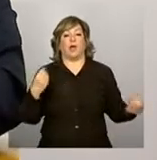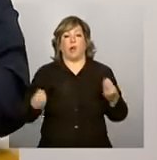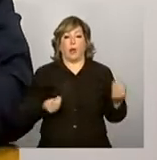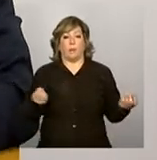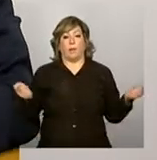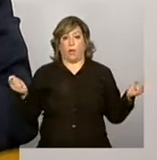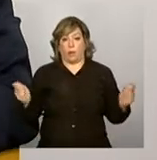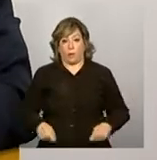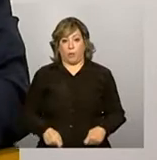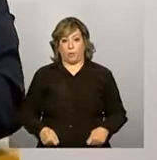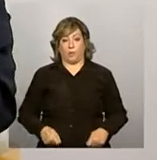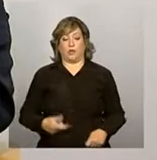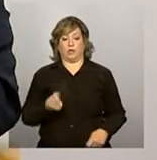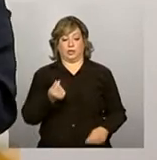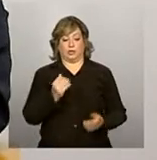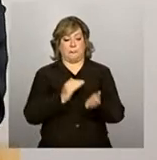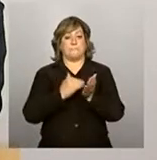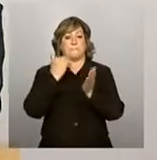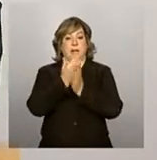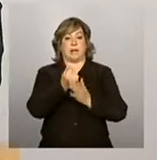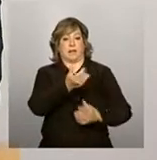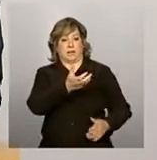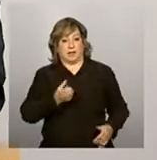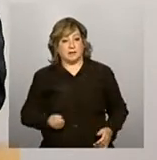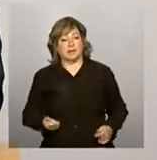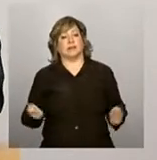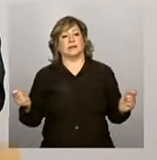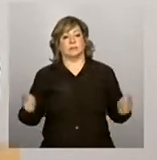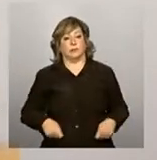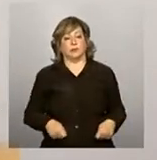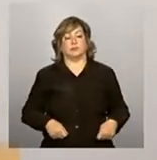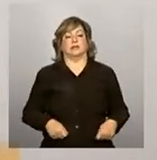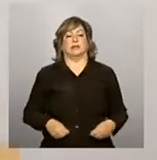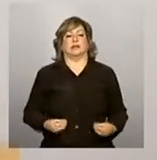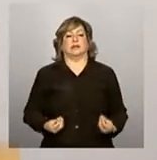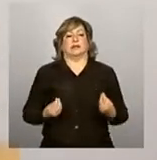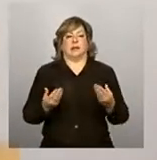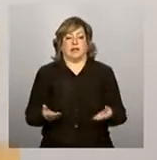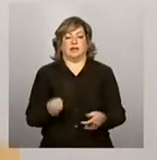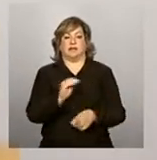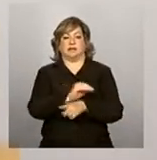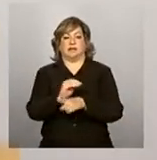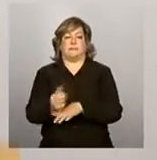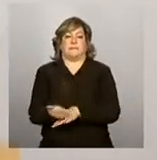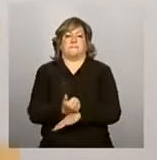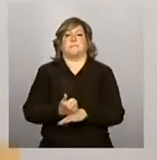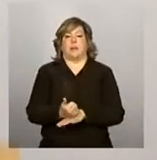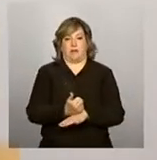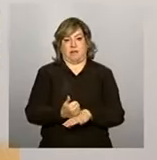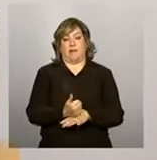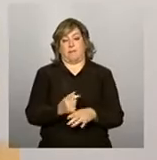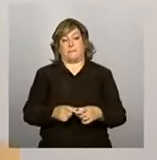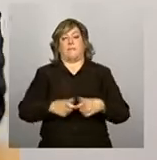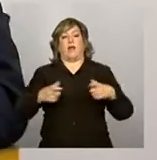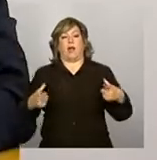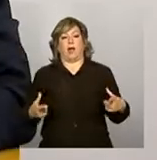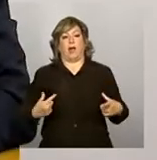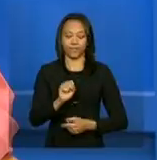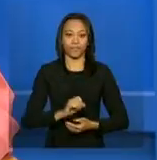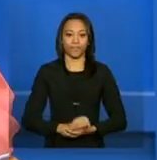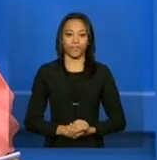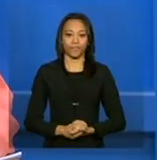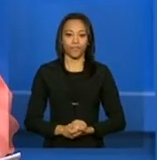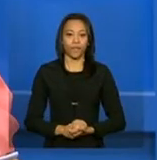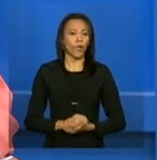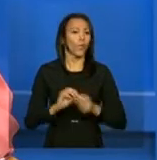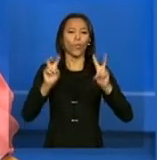recebendo mais recursos, elas têm condição também, elas têm condição de prestar uma assistência melhor e maior aos municípios.